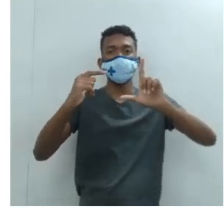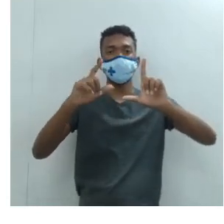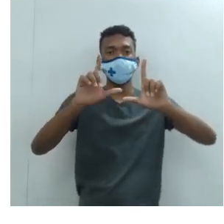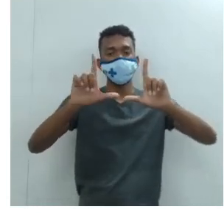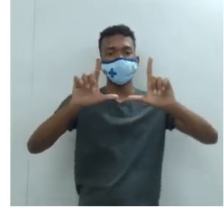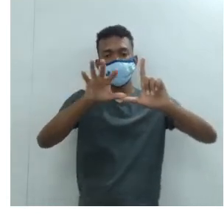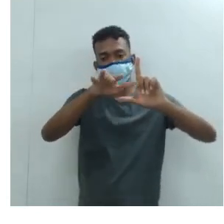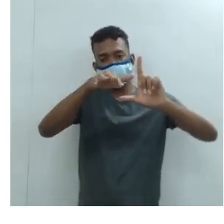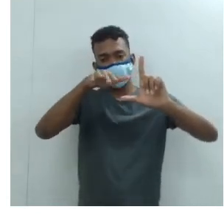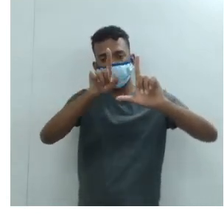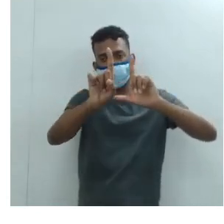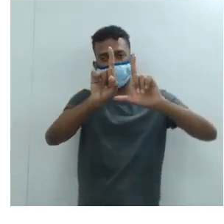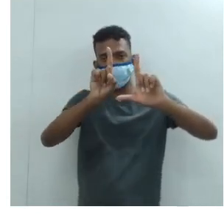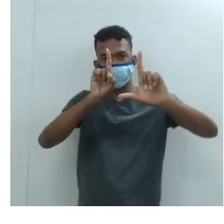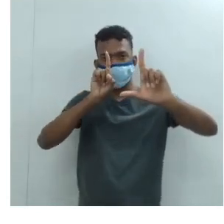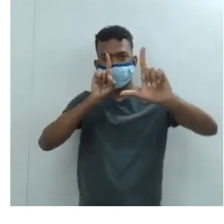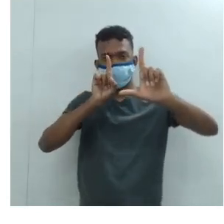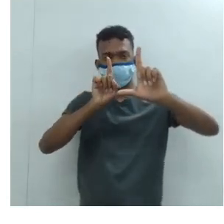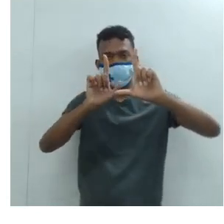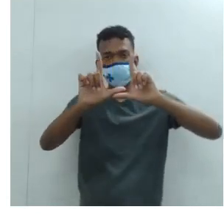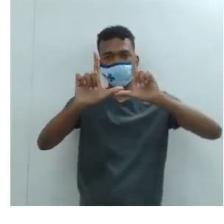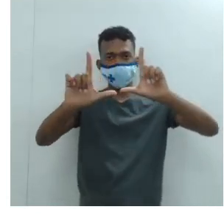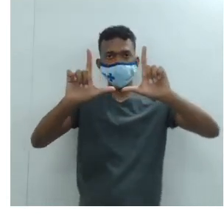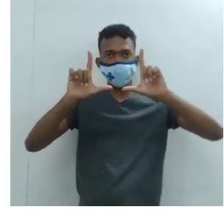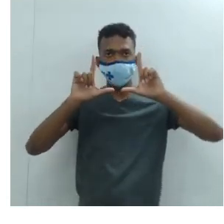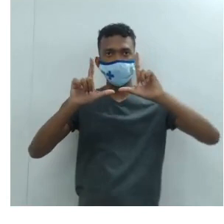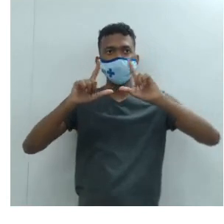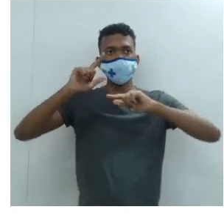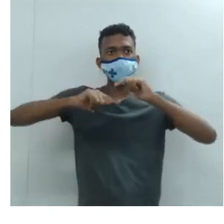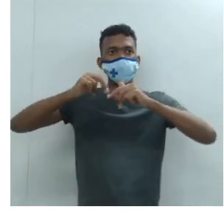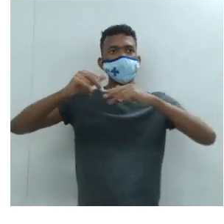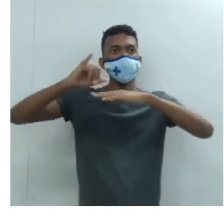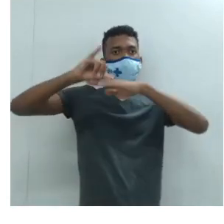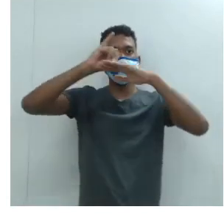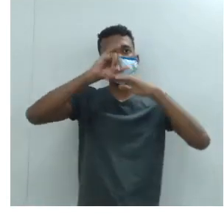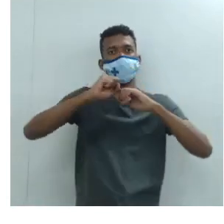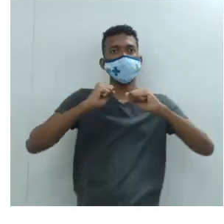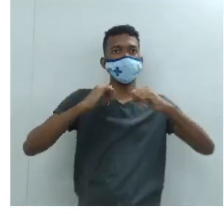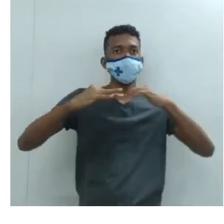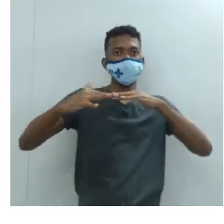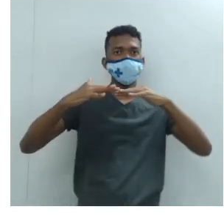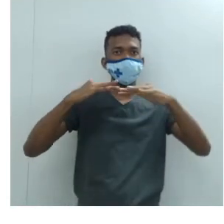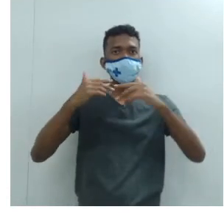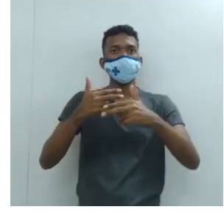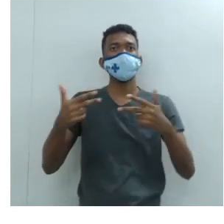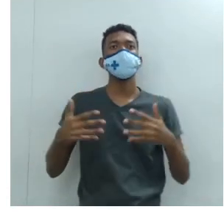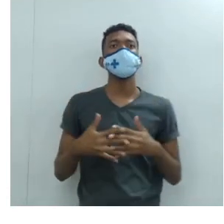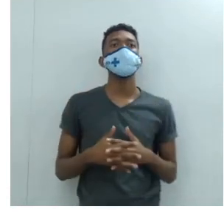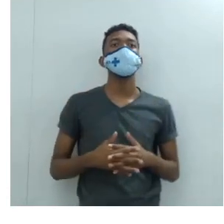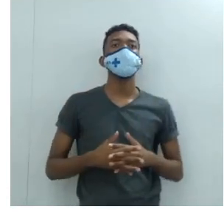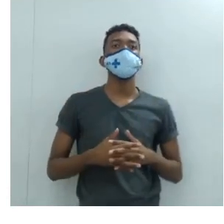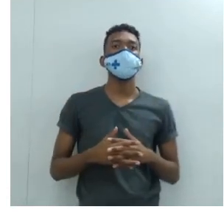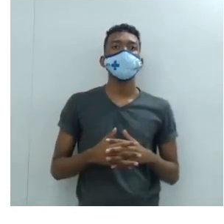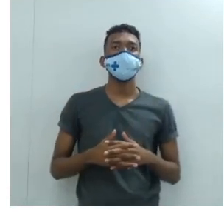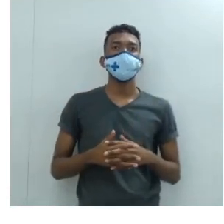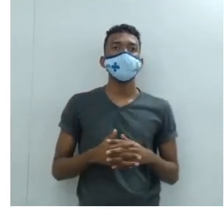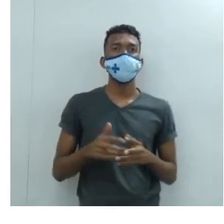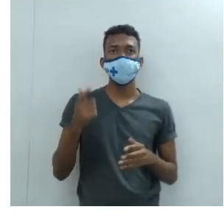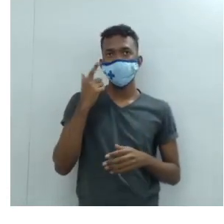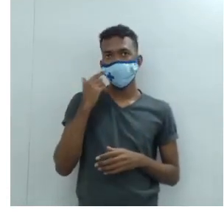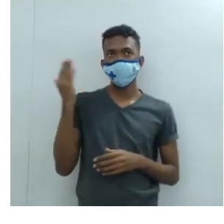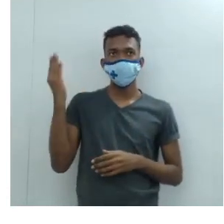na tela, além de movimentos, né? Além do movimento. Então a gente vai dizer, ah, faz o